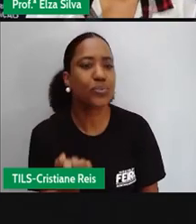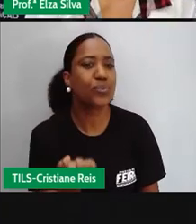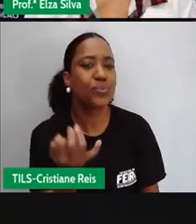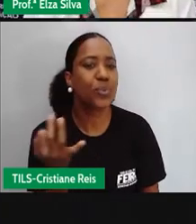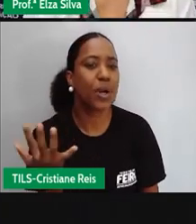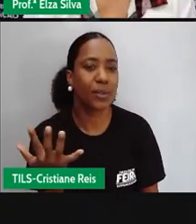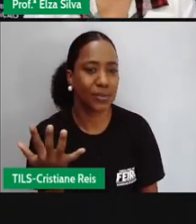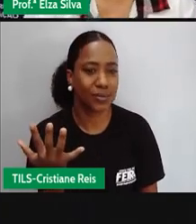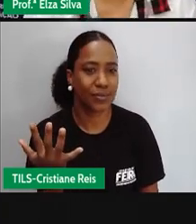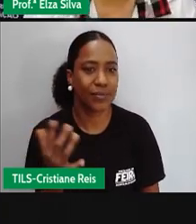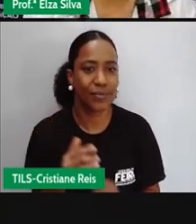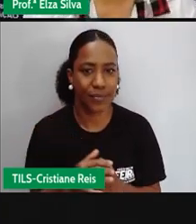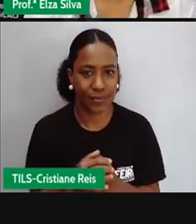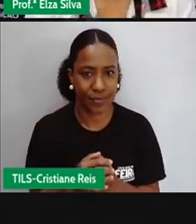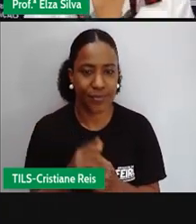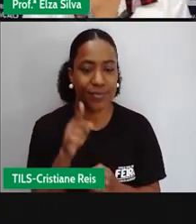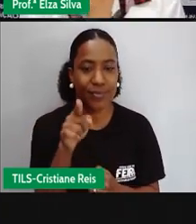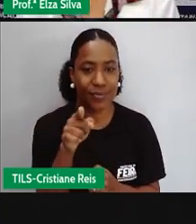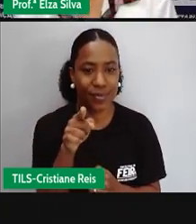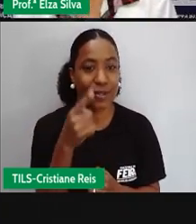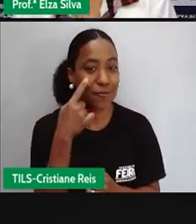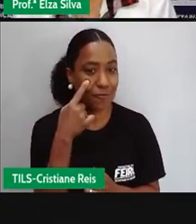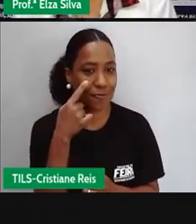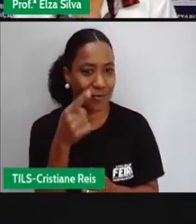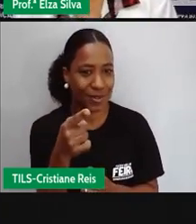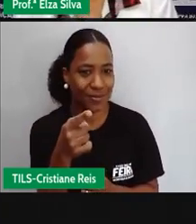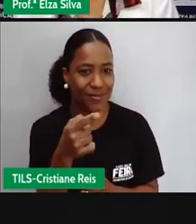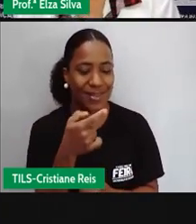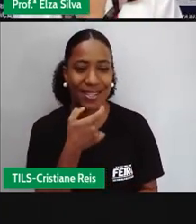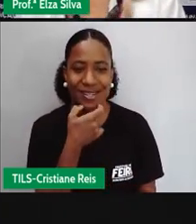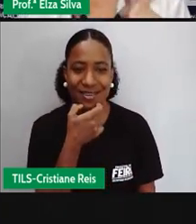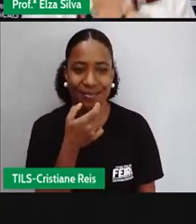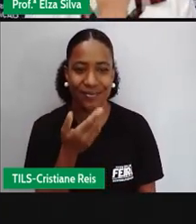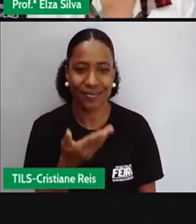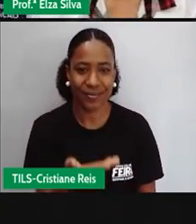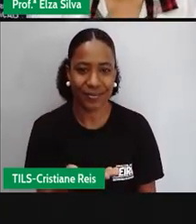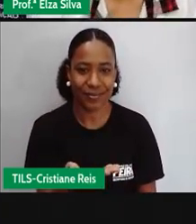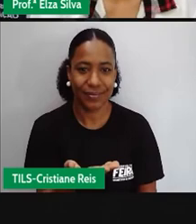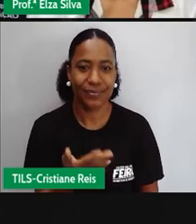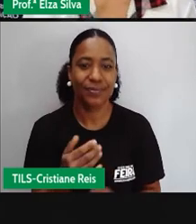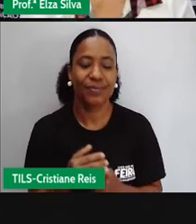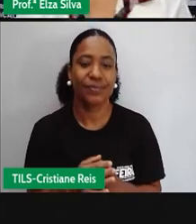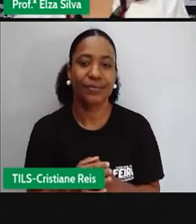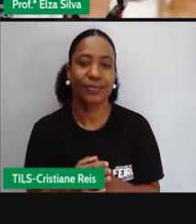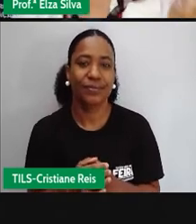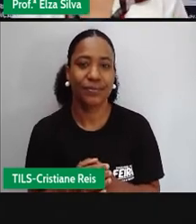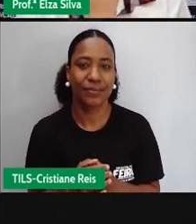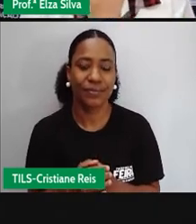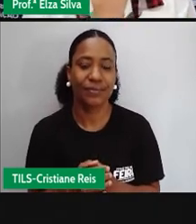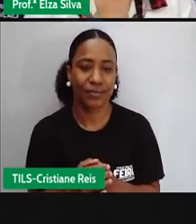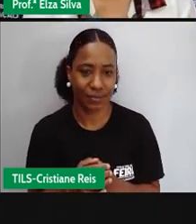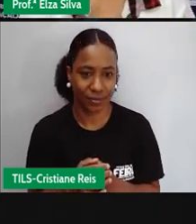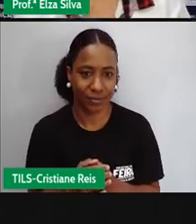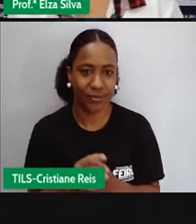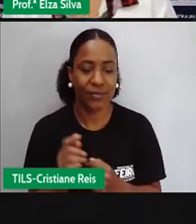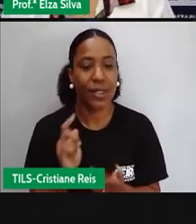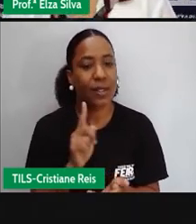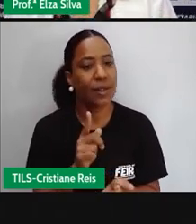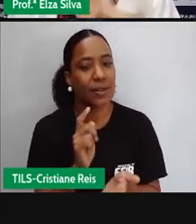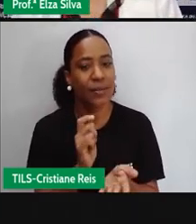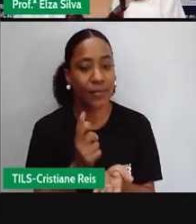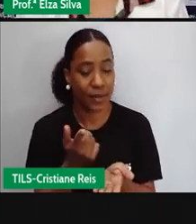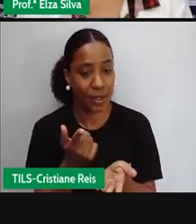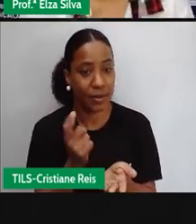Então, how much is it? Quanto custa isto? Então, vejamos. No caso da popcorn bag,